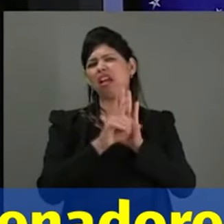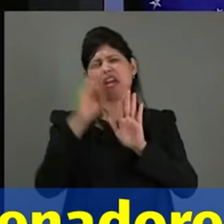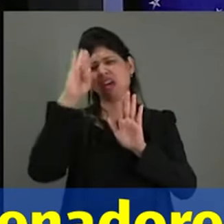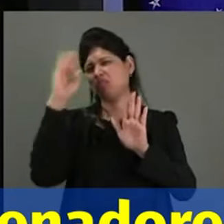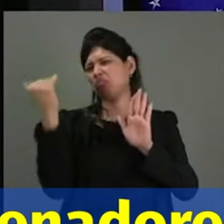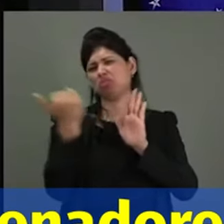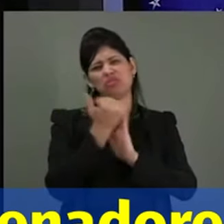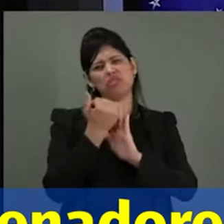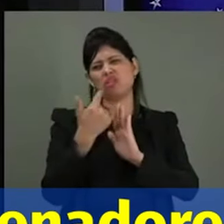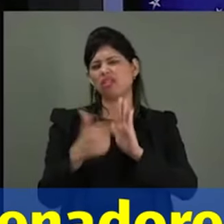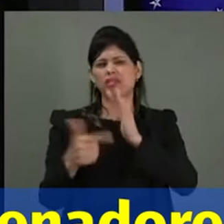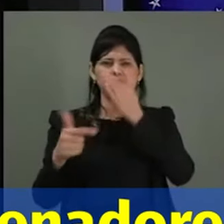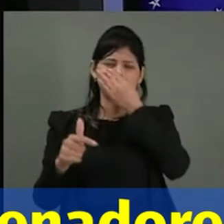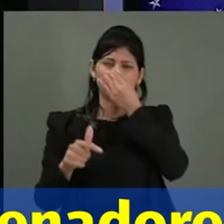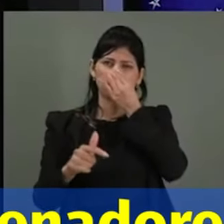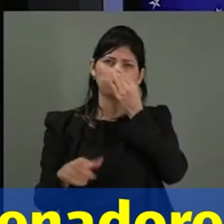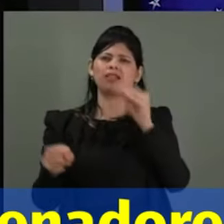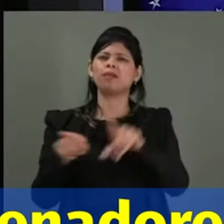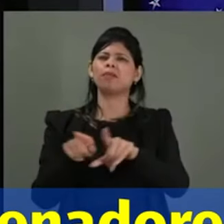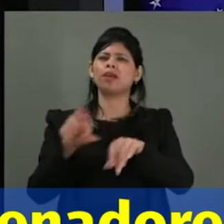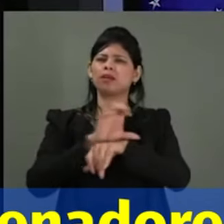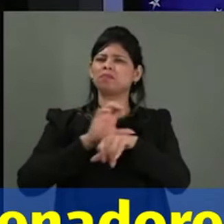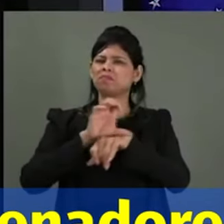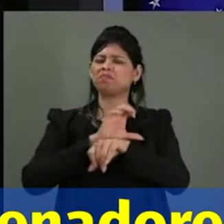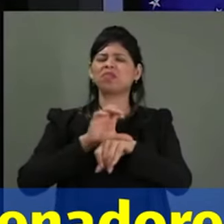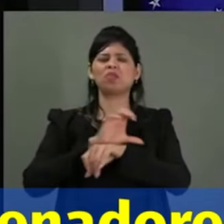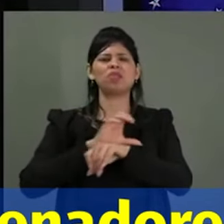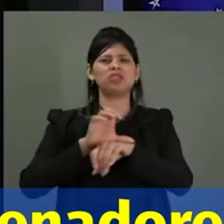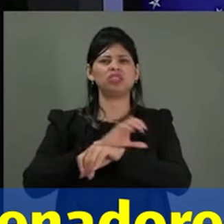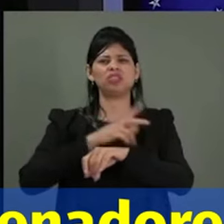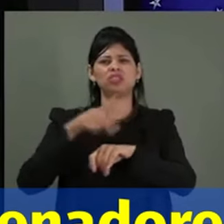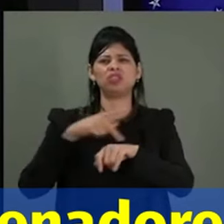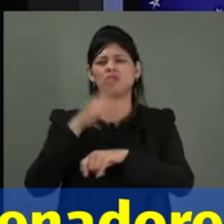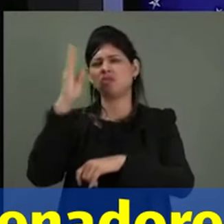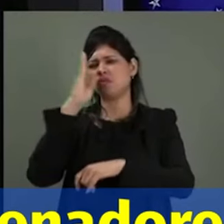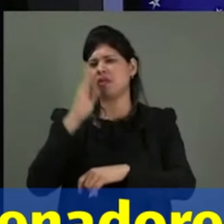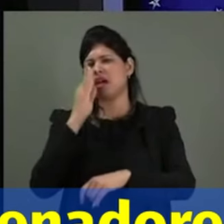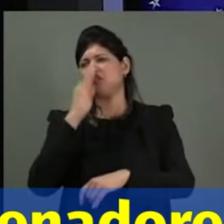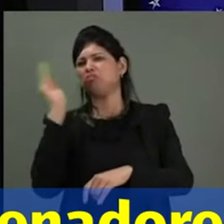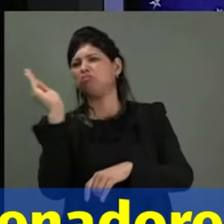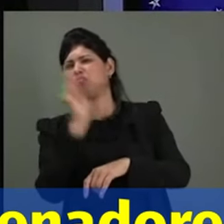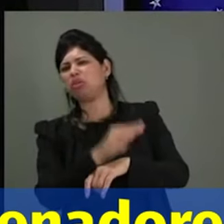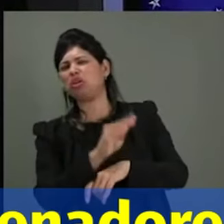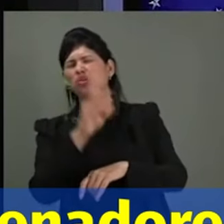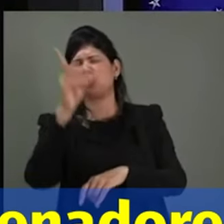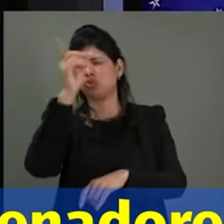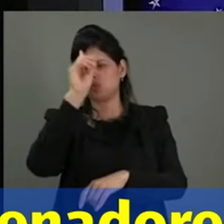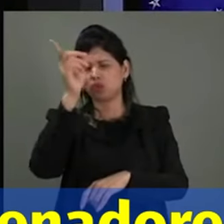Constituição do país é vilipendiada diuturnamente.